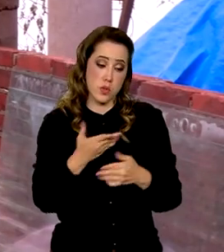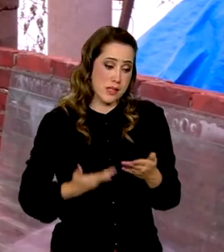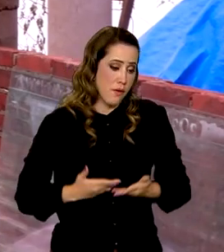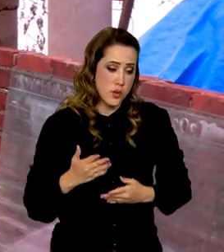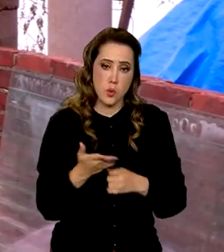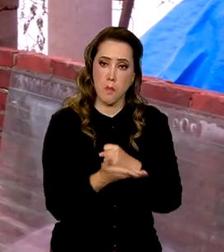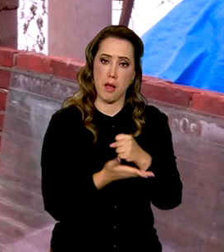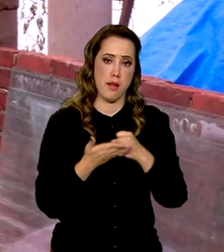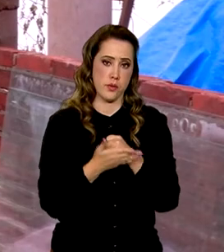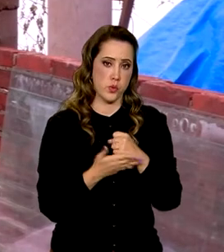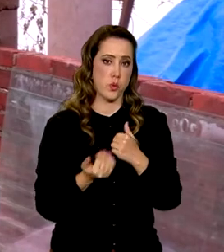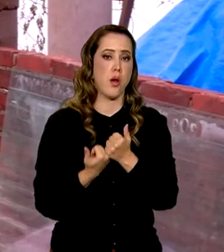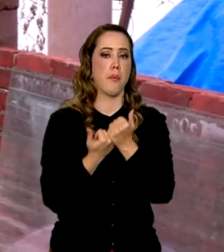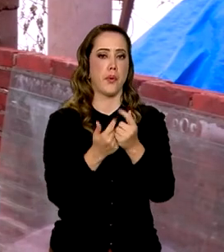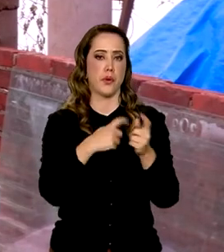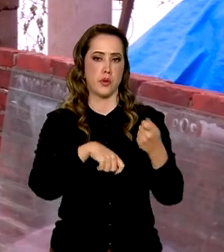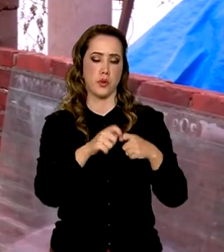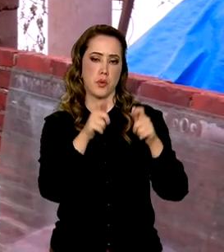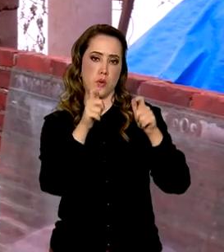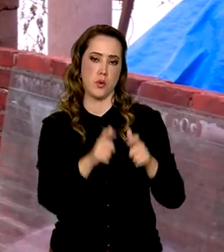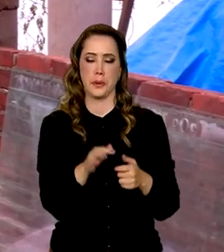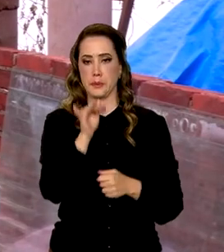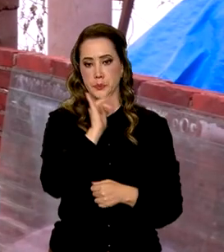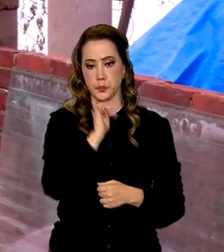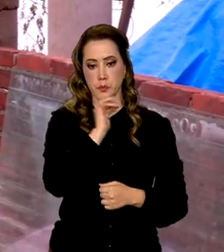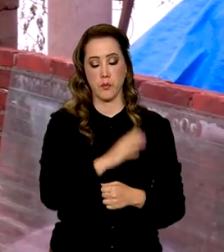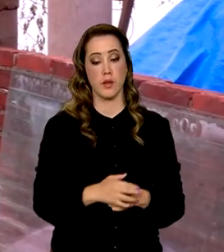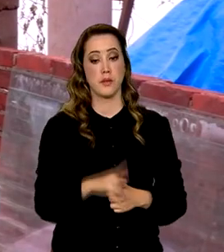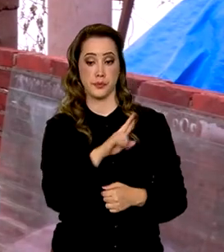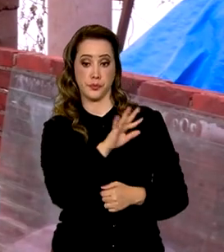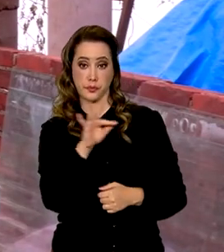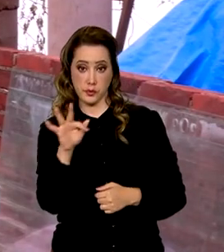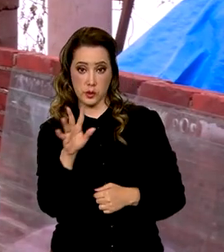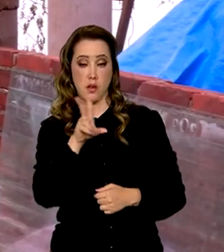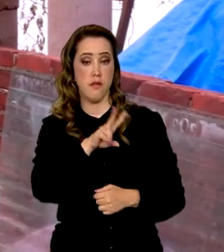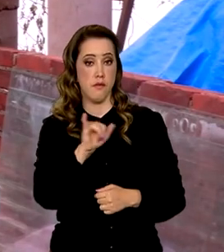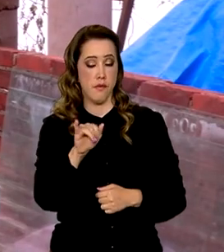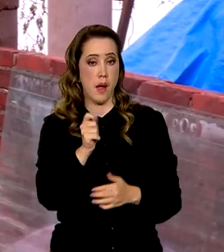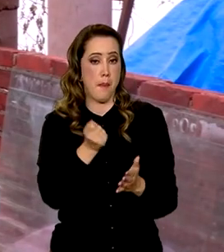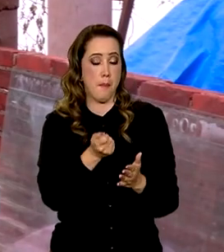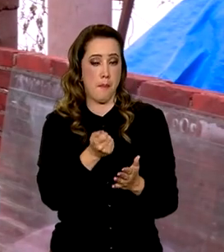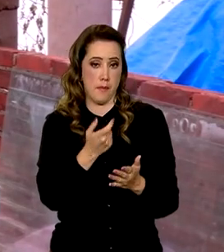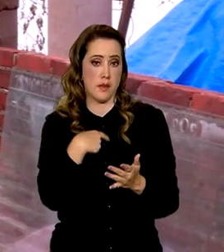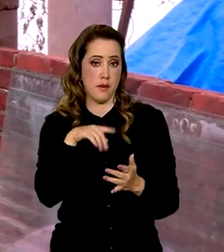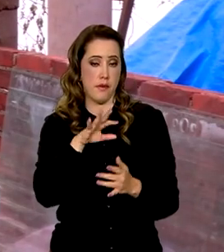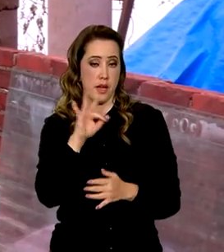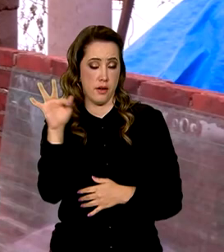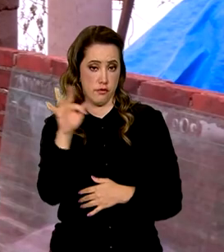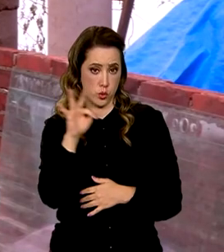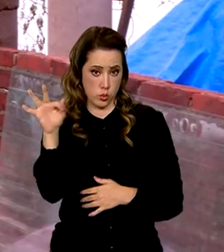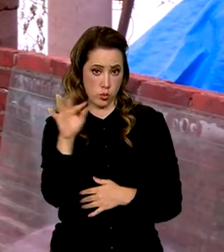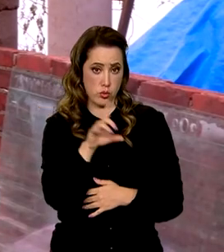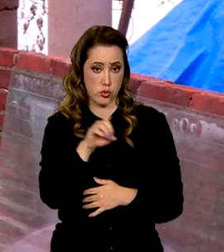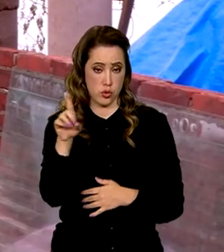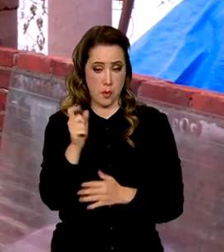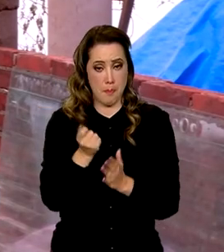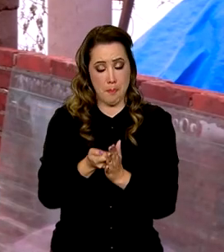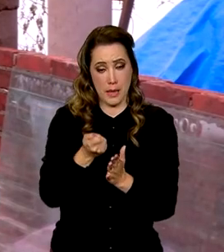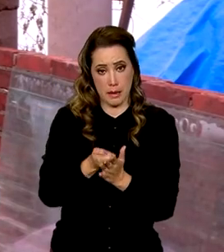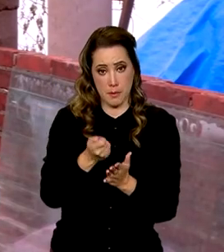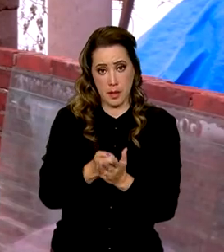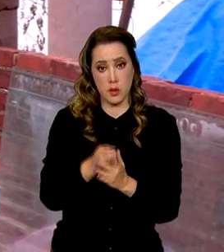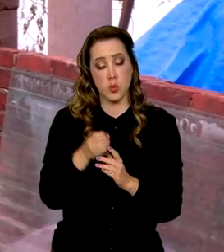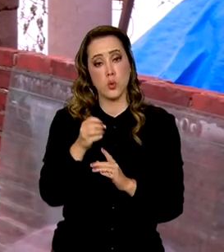recuperação da economia local. Para isso, por exemplo, a Receita Federal vai prorrogar os tributos federais. Os impostos com vencimento em